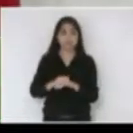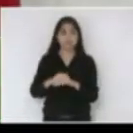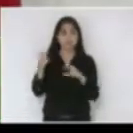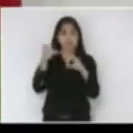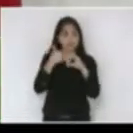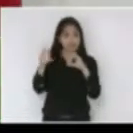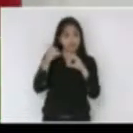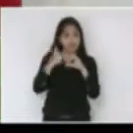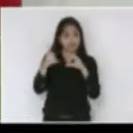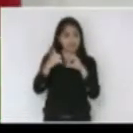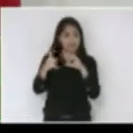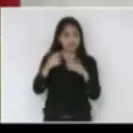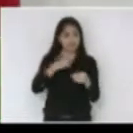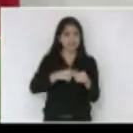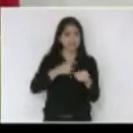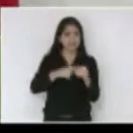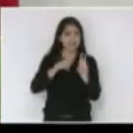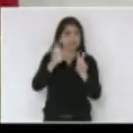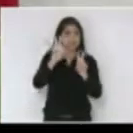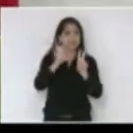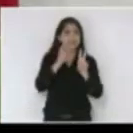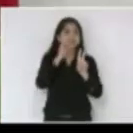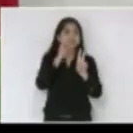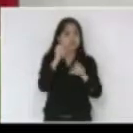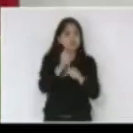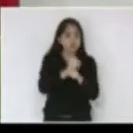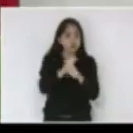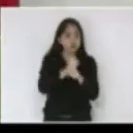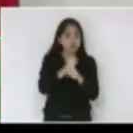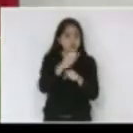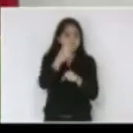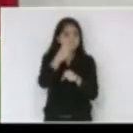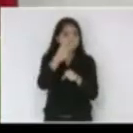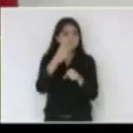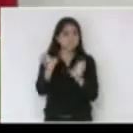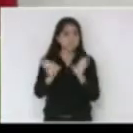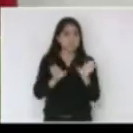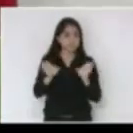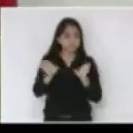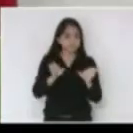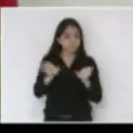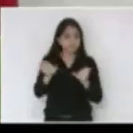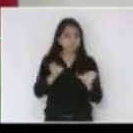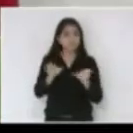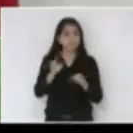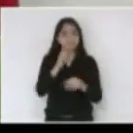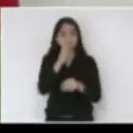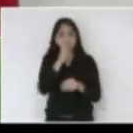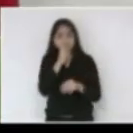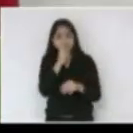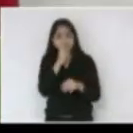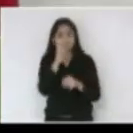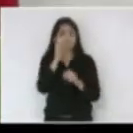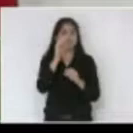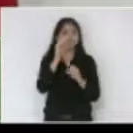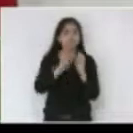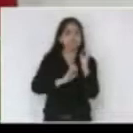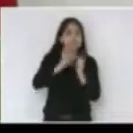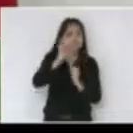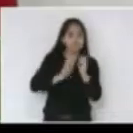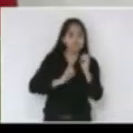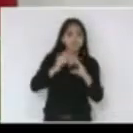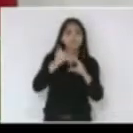Selesc em Videira durante dois anos e aprendi a admirar essa empresa que precisa ser aplaudida pelo